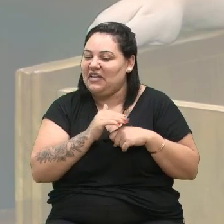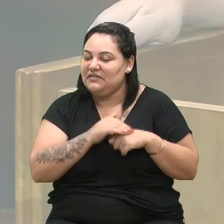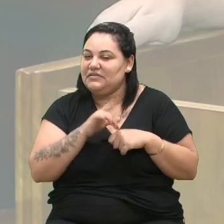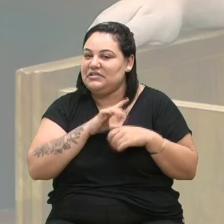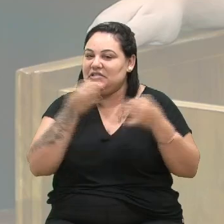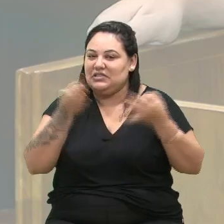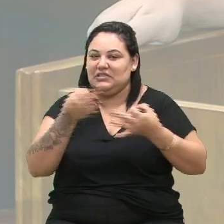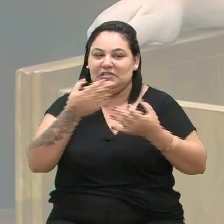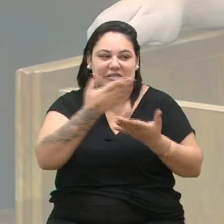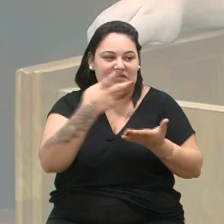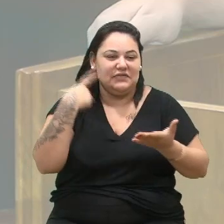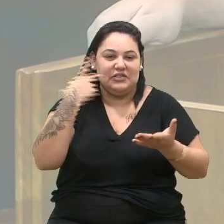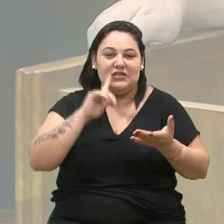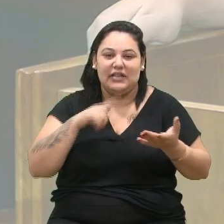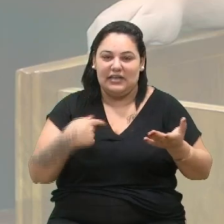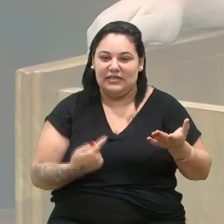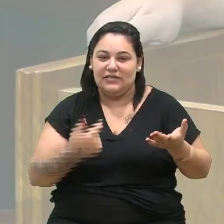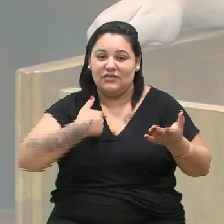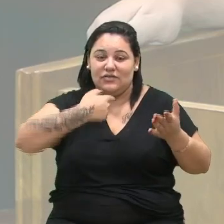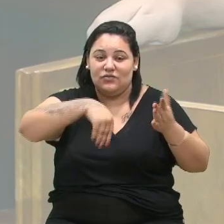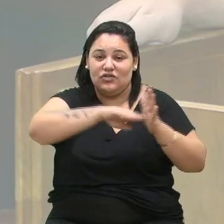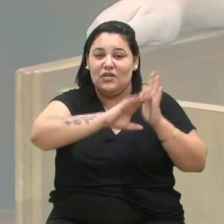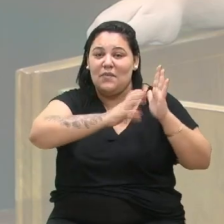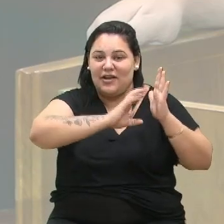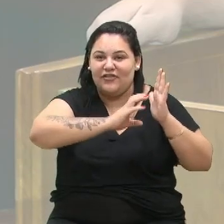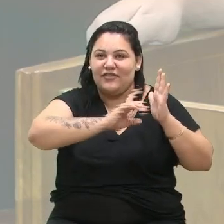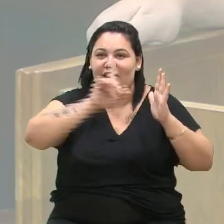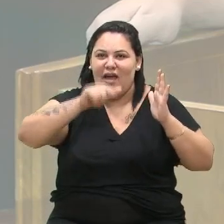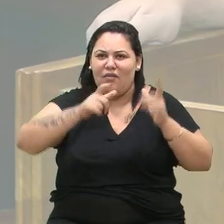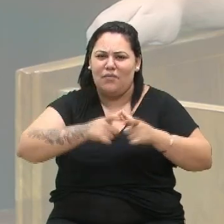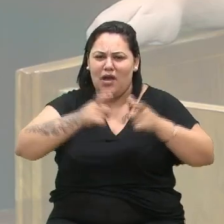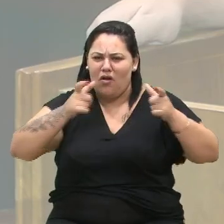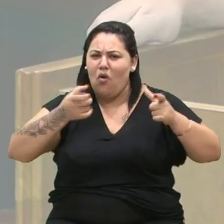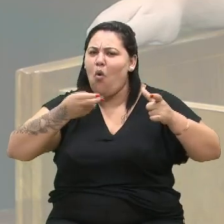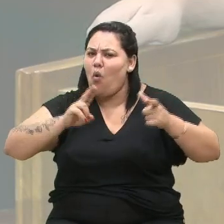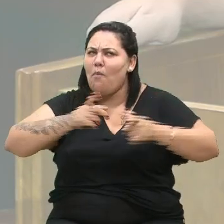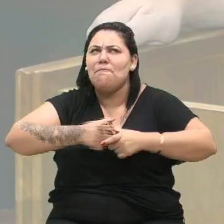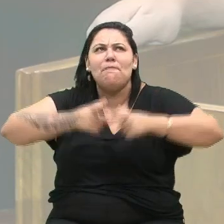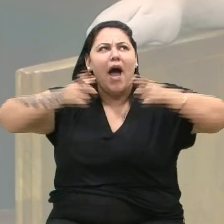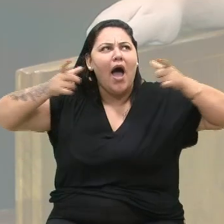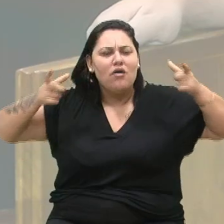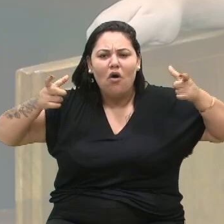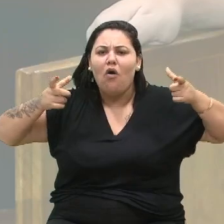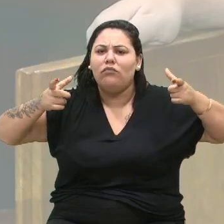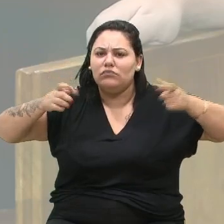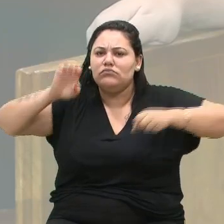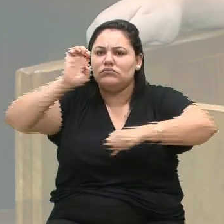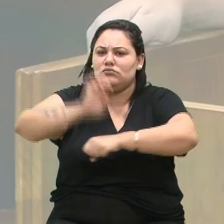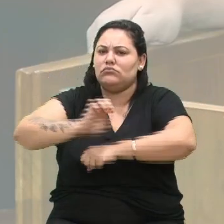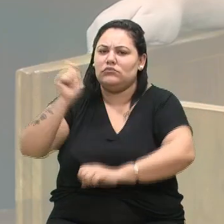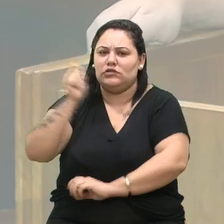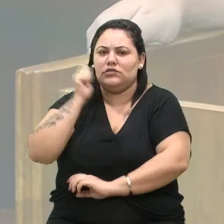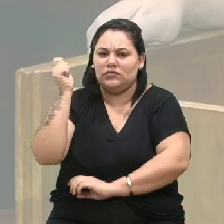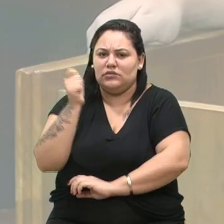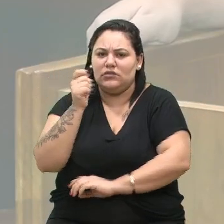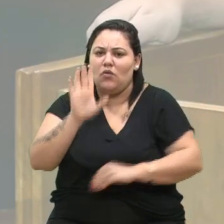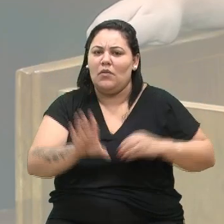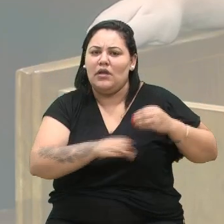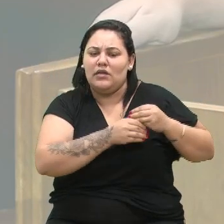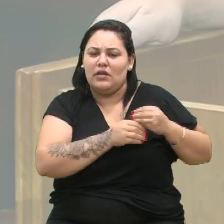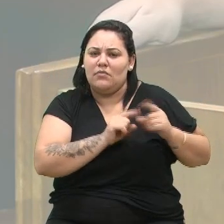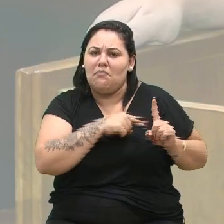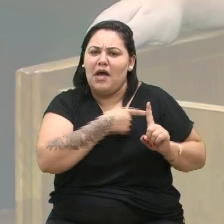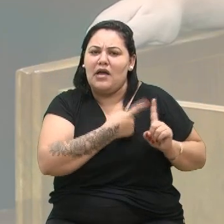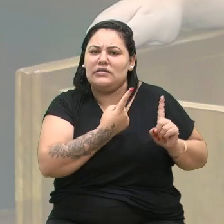nós estamos chegando num partido que é um dos maiores, ou o maior, do Estado do Rio Grande do Sul. Ele compõe hoje mais de